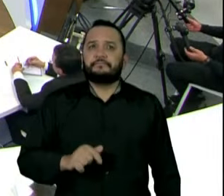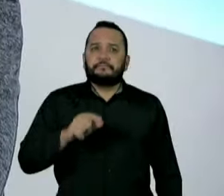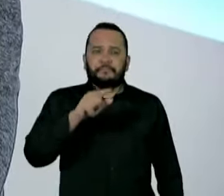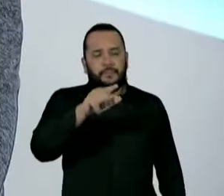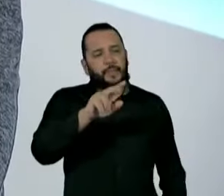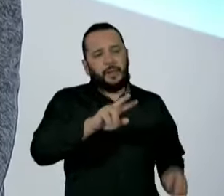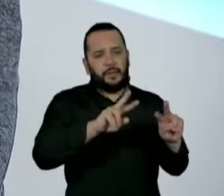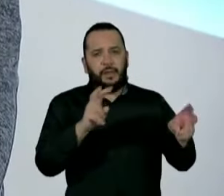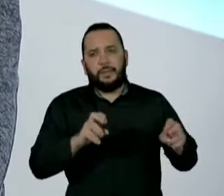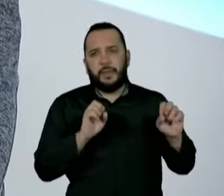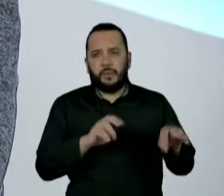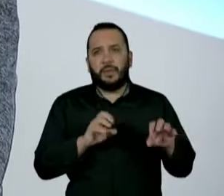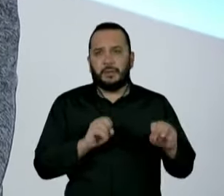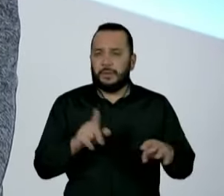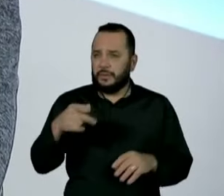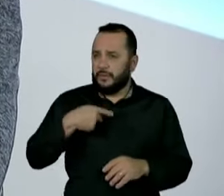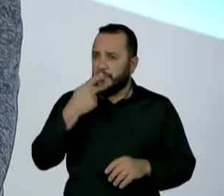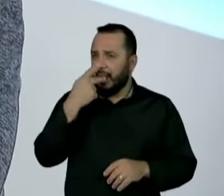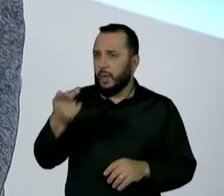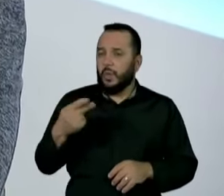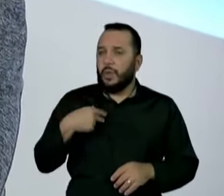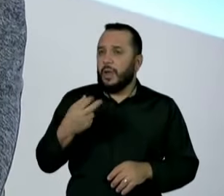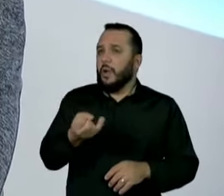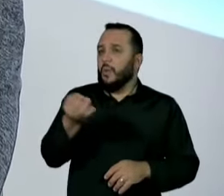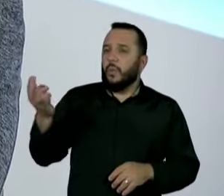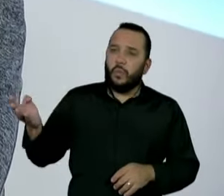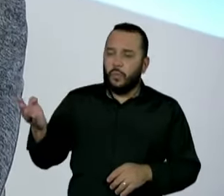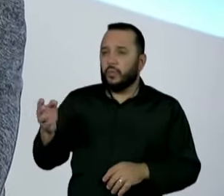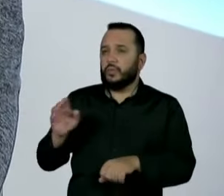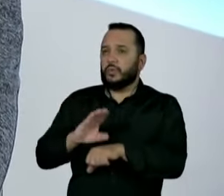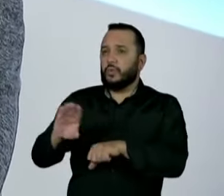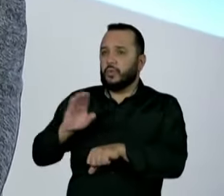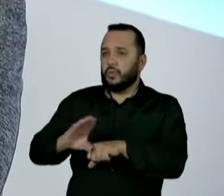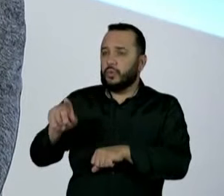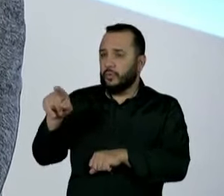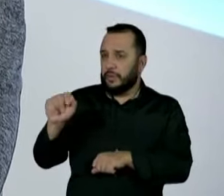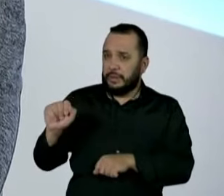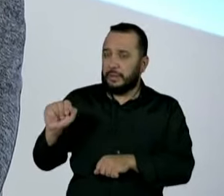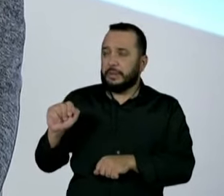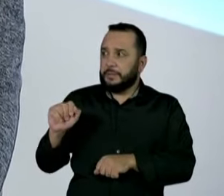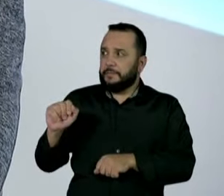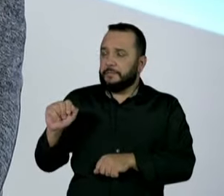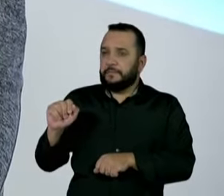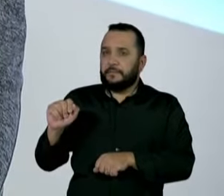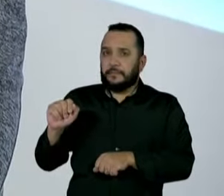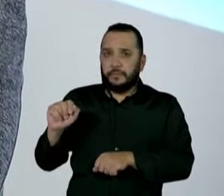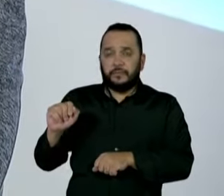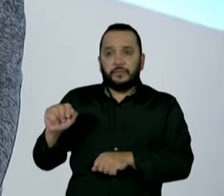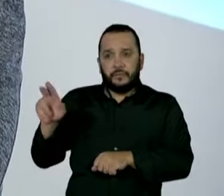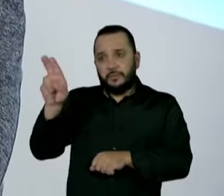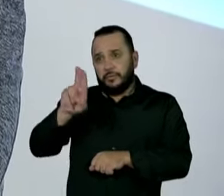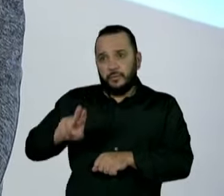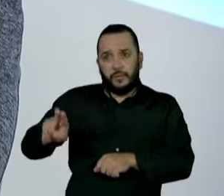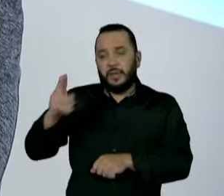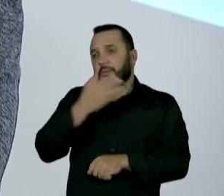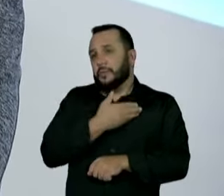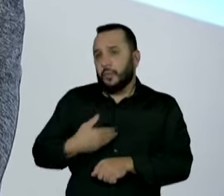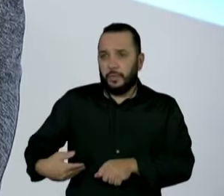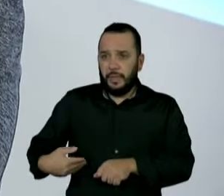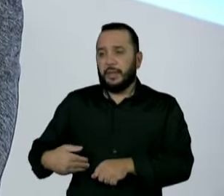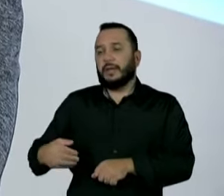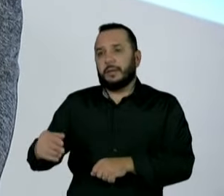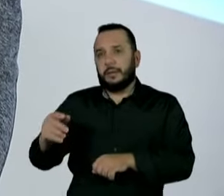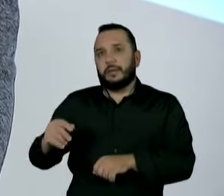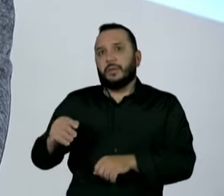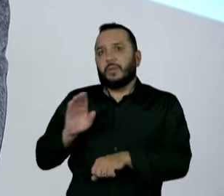comentou que, em alguns casos, em alguns cursos, o senhor era a favor que, nas universidades públicas, os cursos